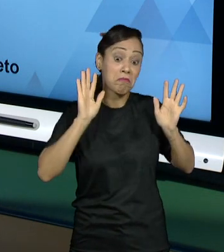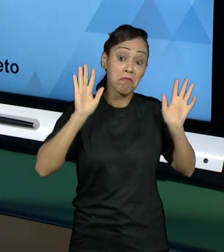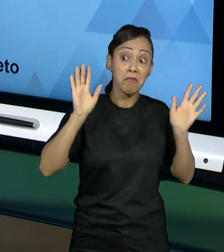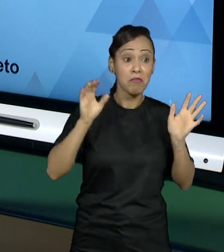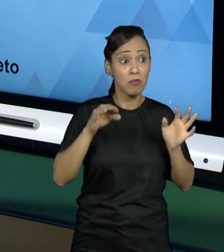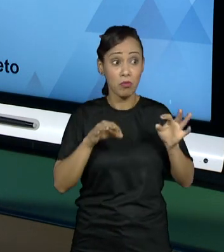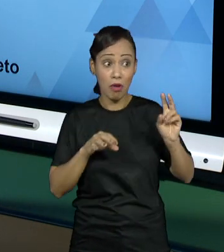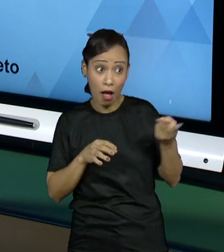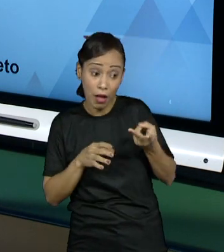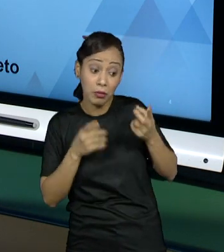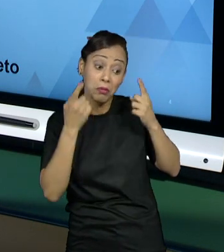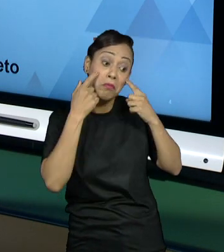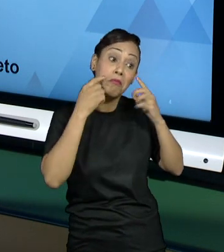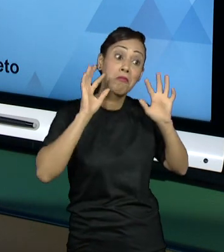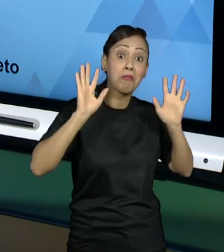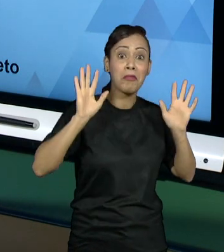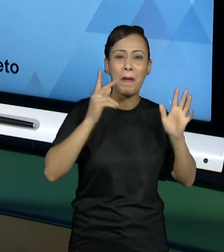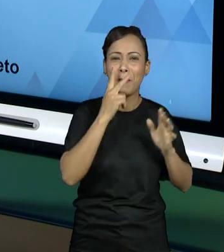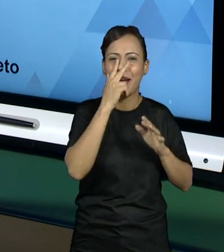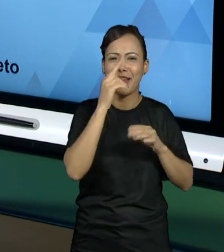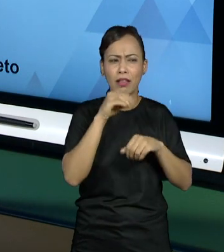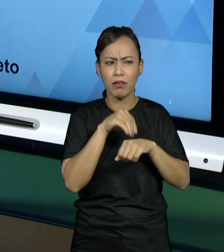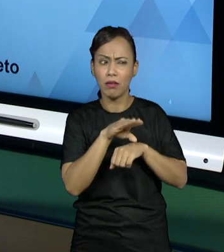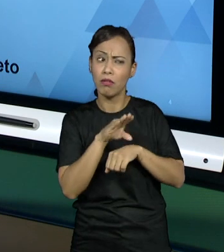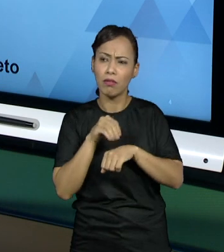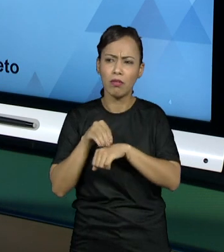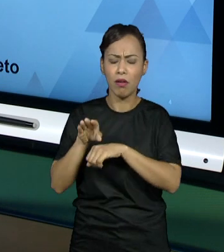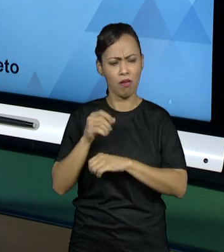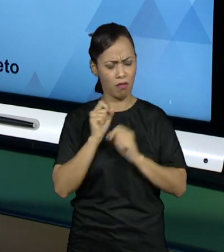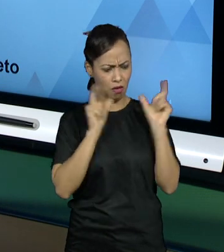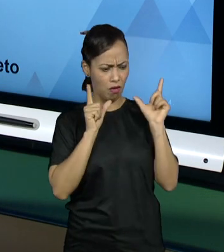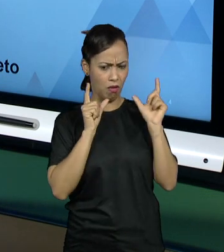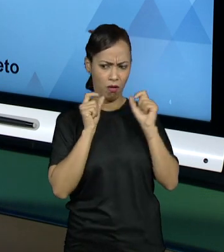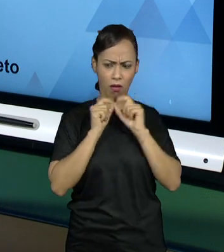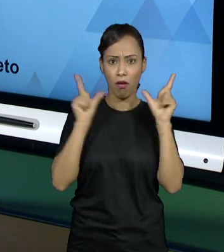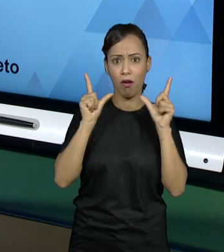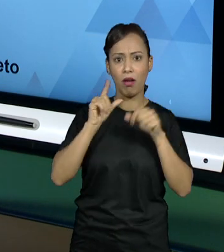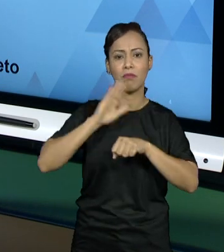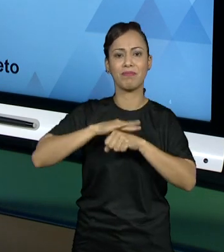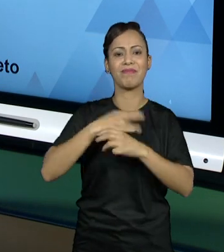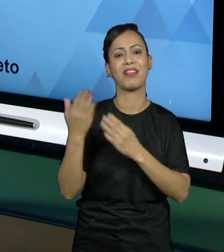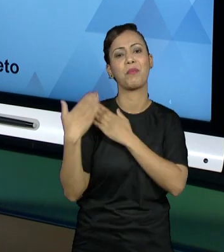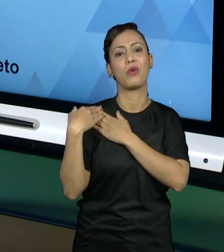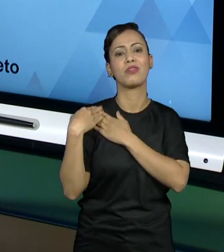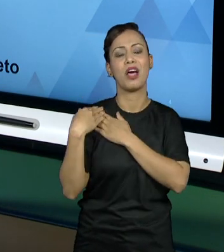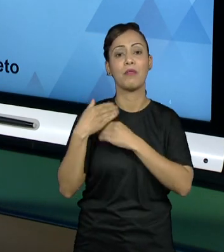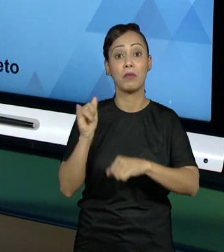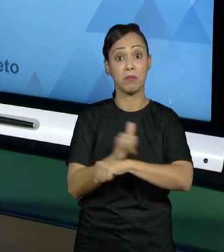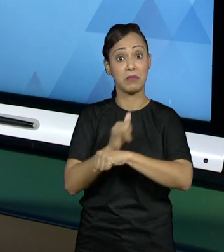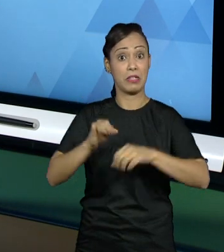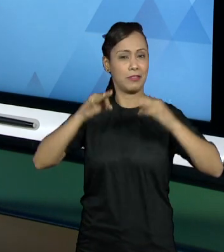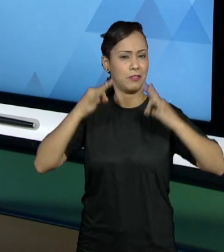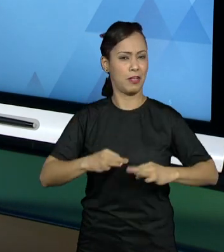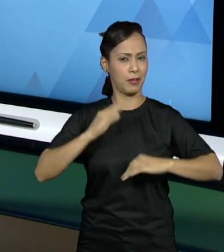realmente a equipe está tomando o melhor rumo e desenvolvendo o melhor projeto que ela poderia estar desenvolvendo.